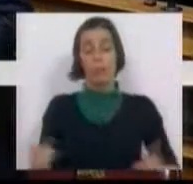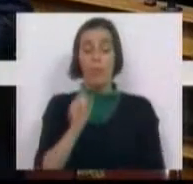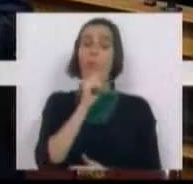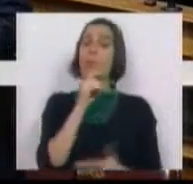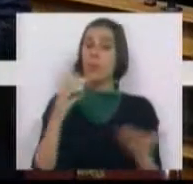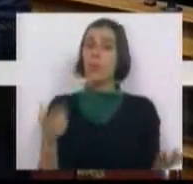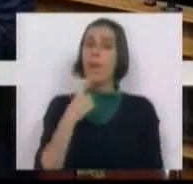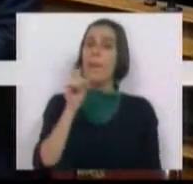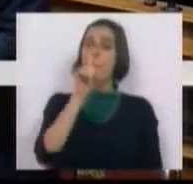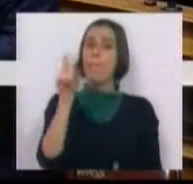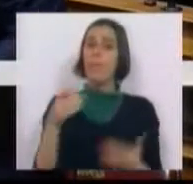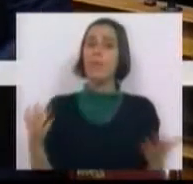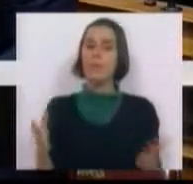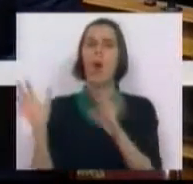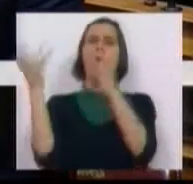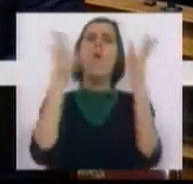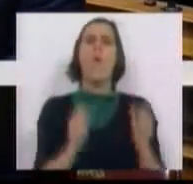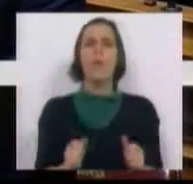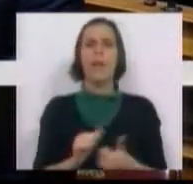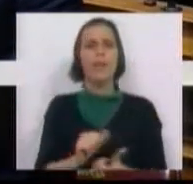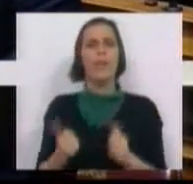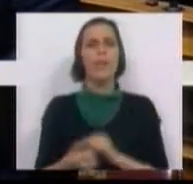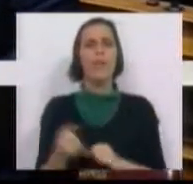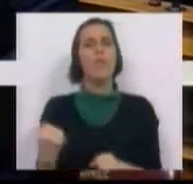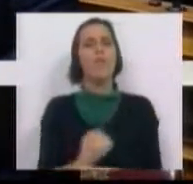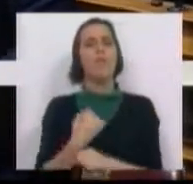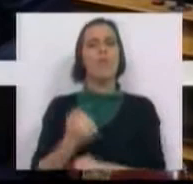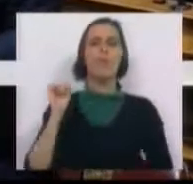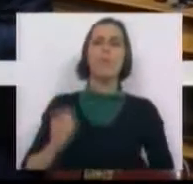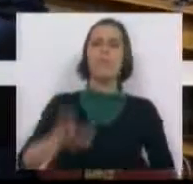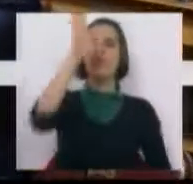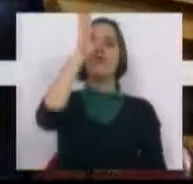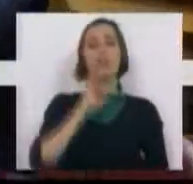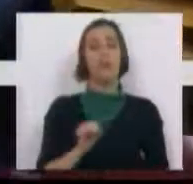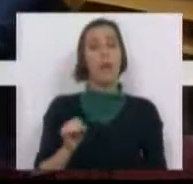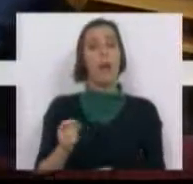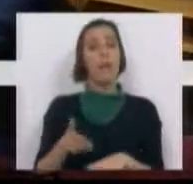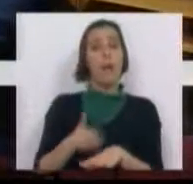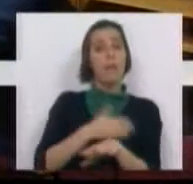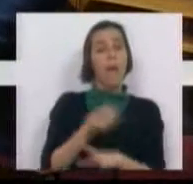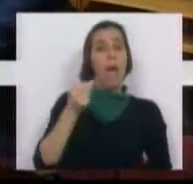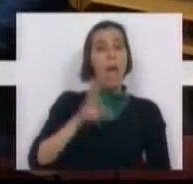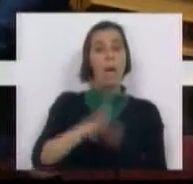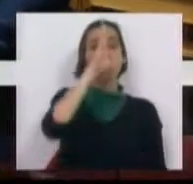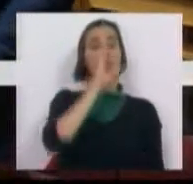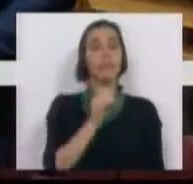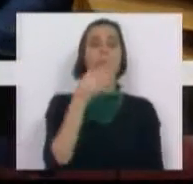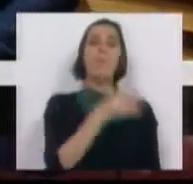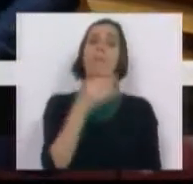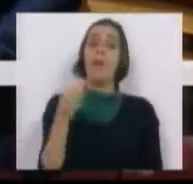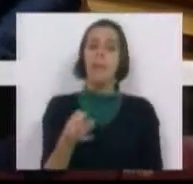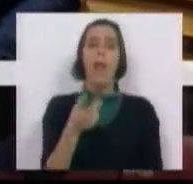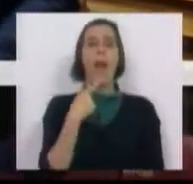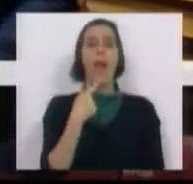oportunidade para perguntar onde está a reforma das funções do Estado que nas anteriores legislaturas o PP